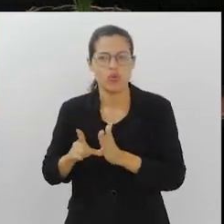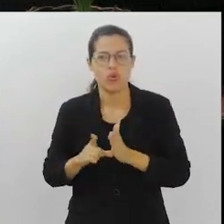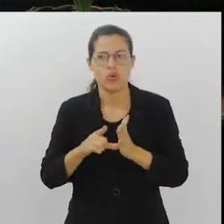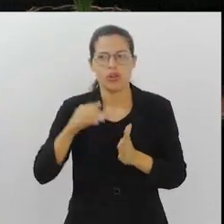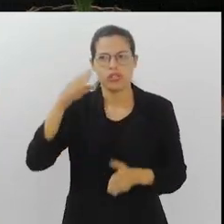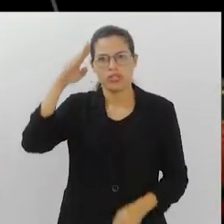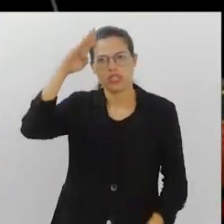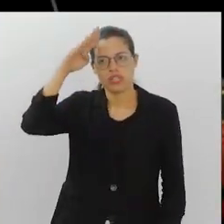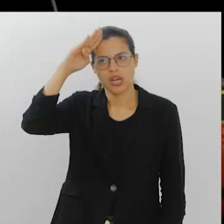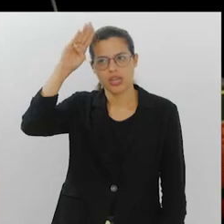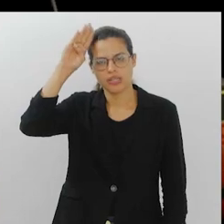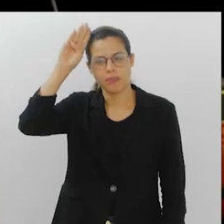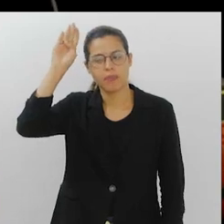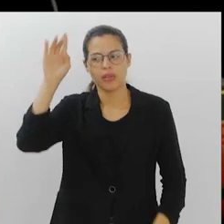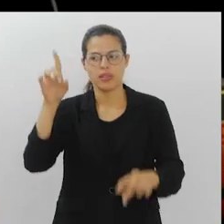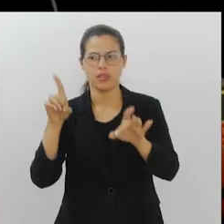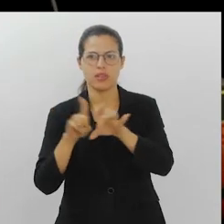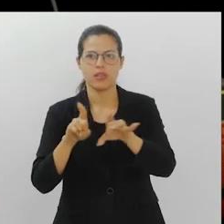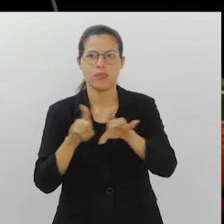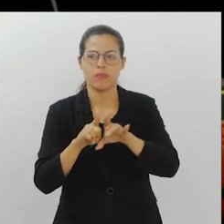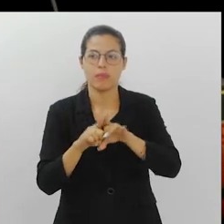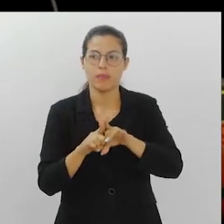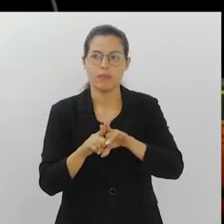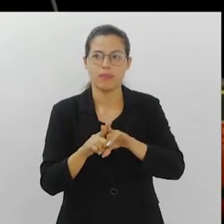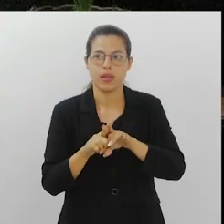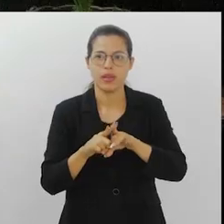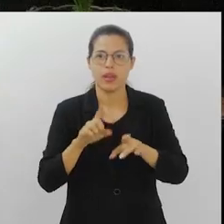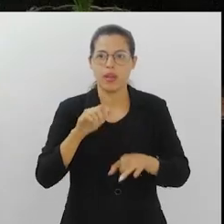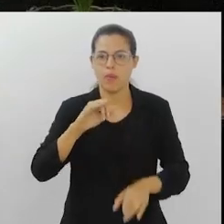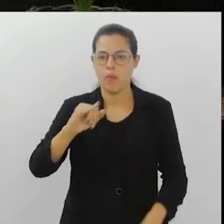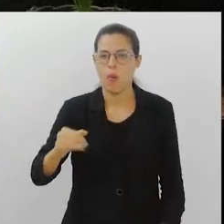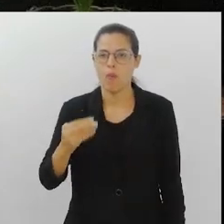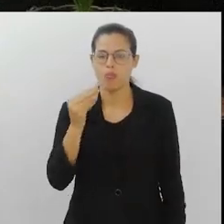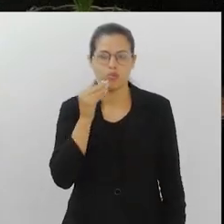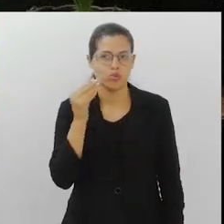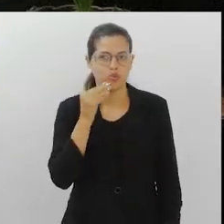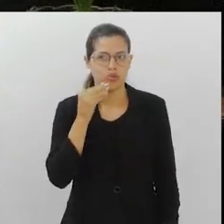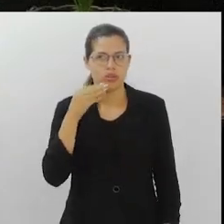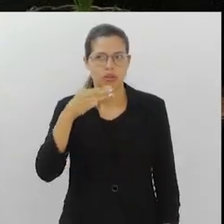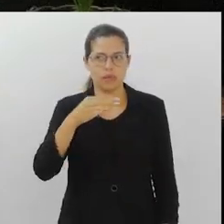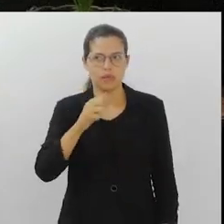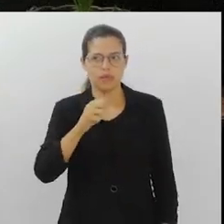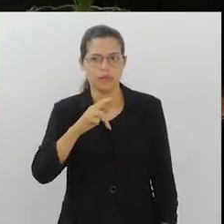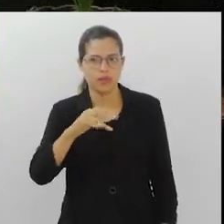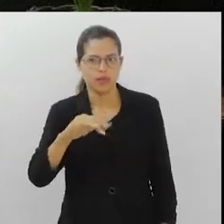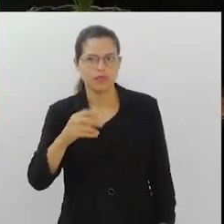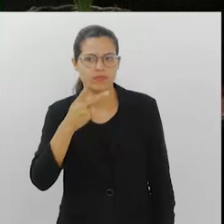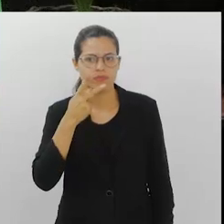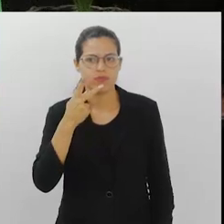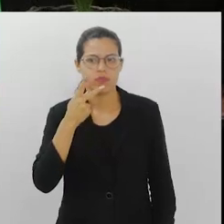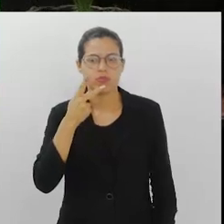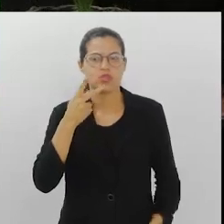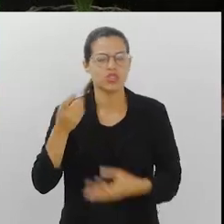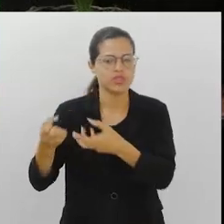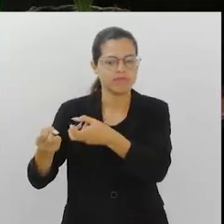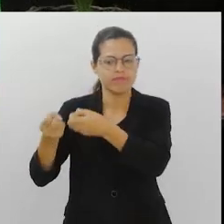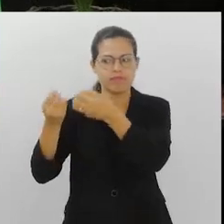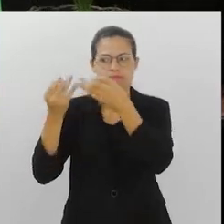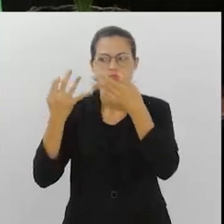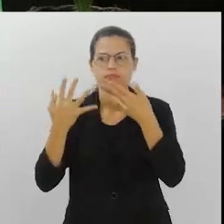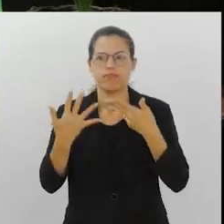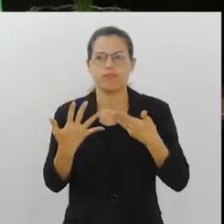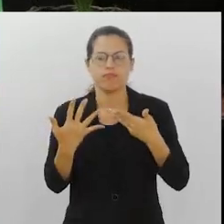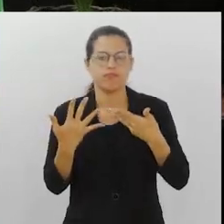todo mundo integrado, à academia também. E essa é uma oportunidade, como o Márcio falou, de ouvir esses